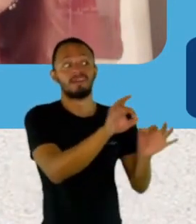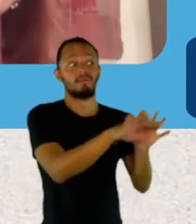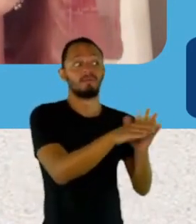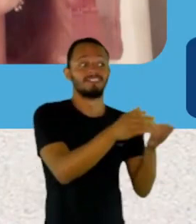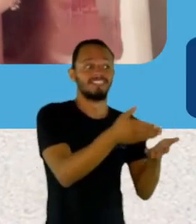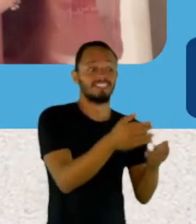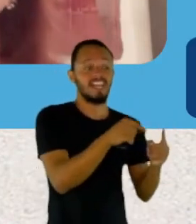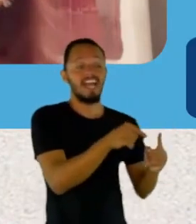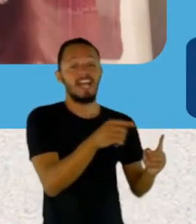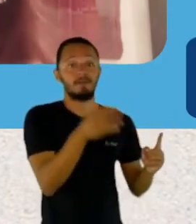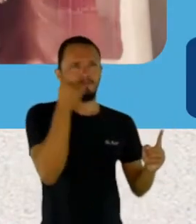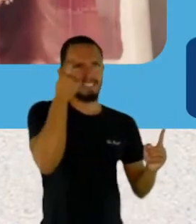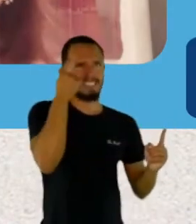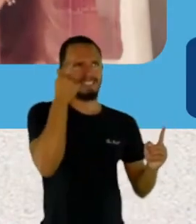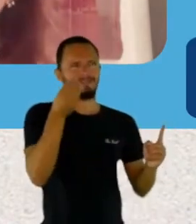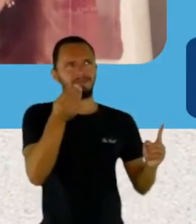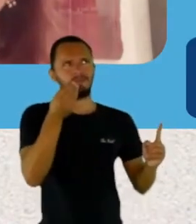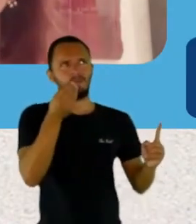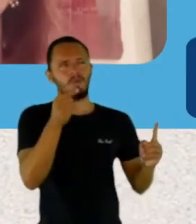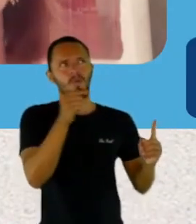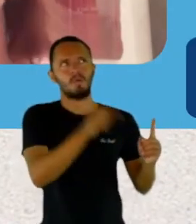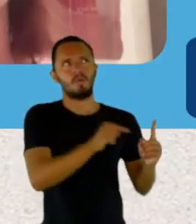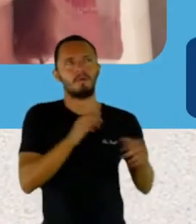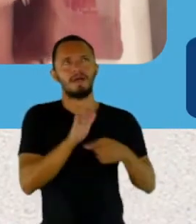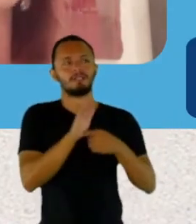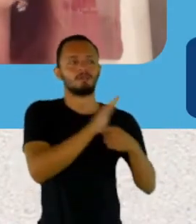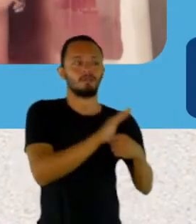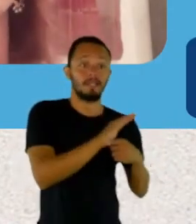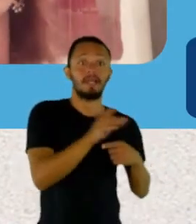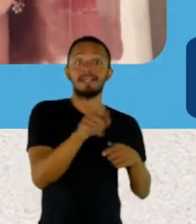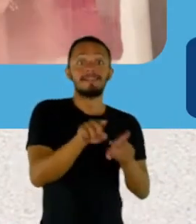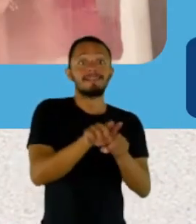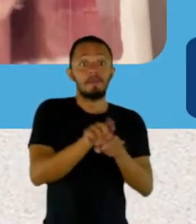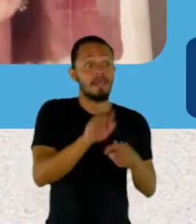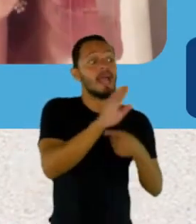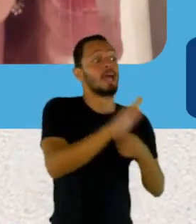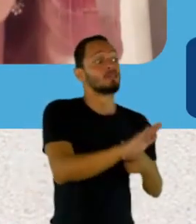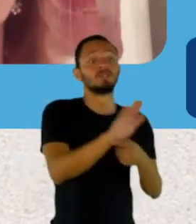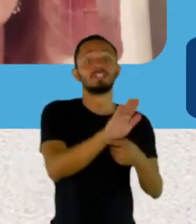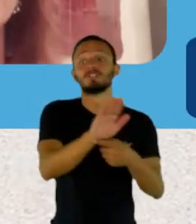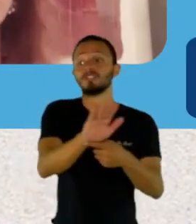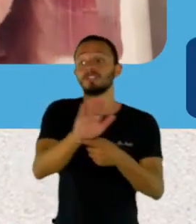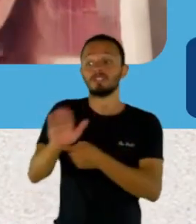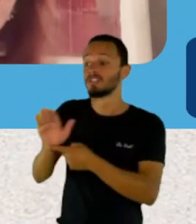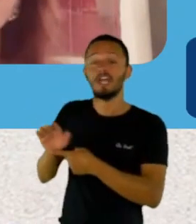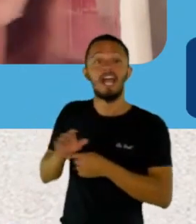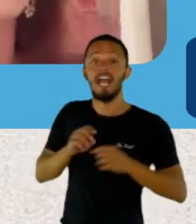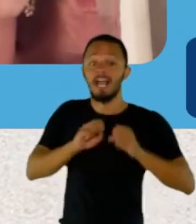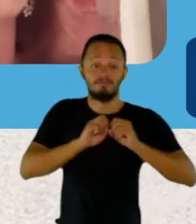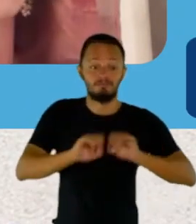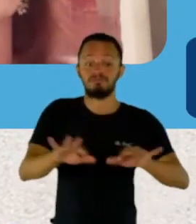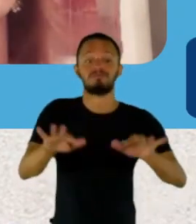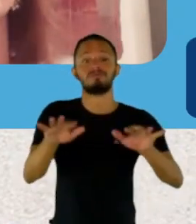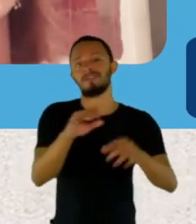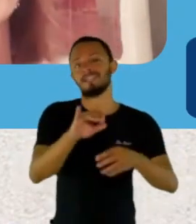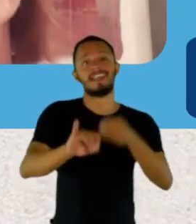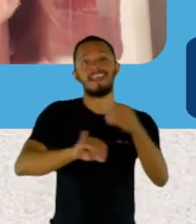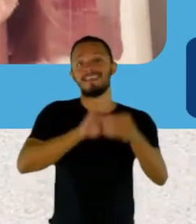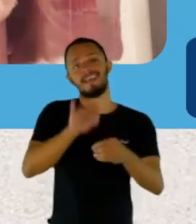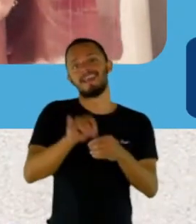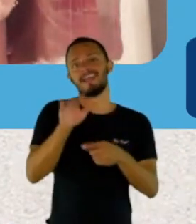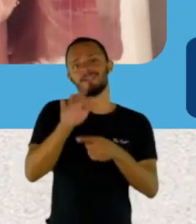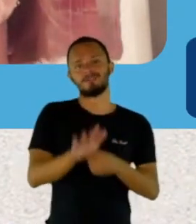a minha carreira de comunicóloga, eu acho que ela não vai parar nunca. Porque o que eu mais amo nesse mundo é conversar com as pessoas.